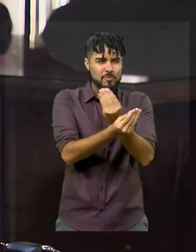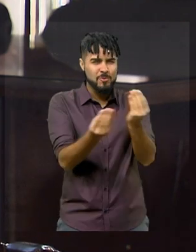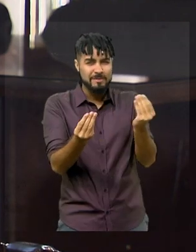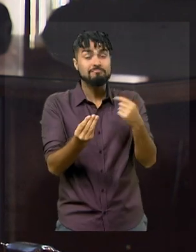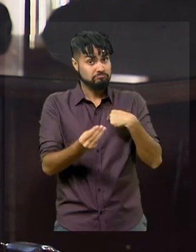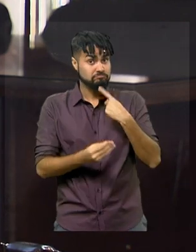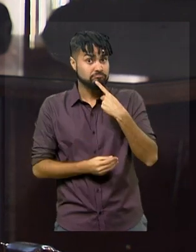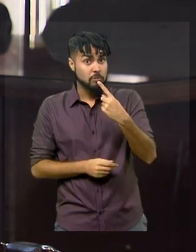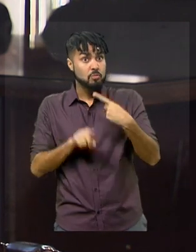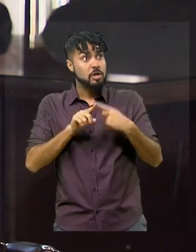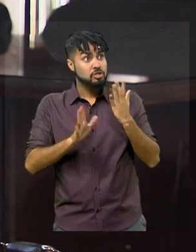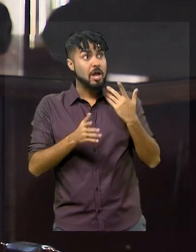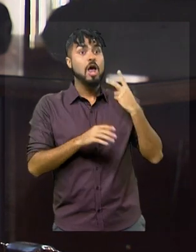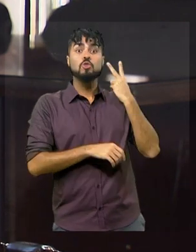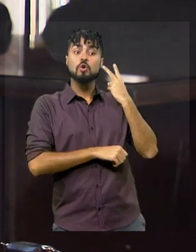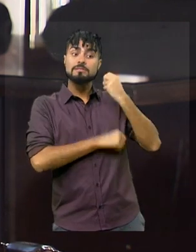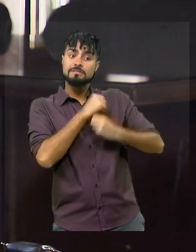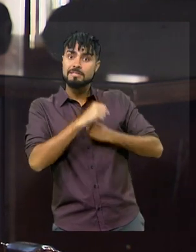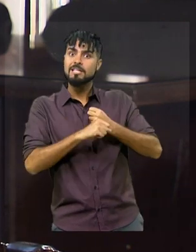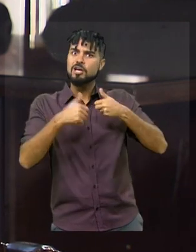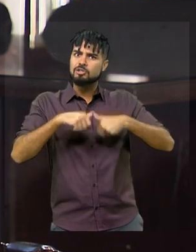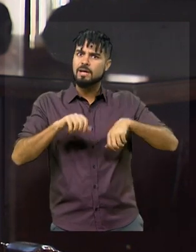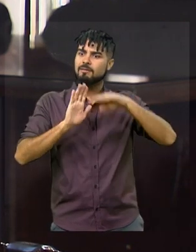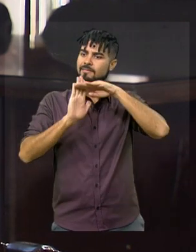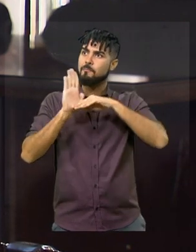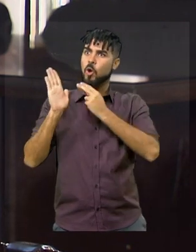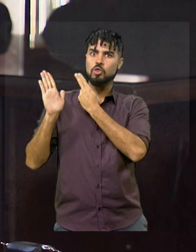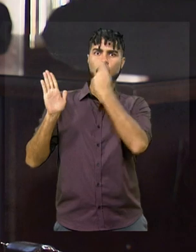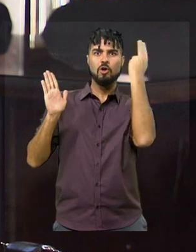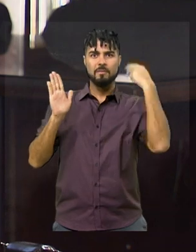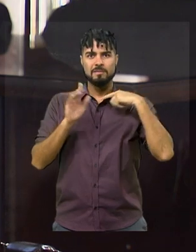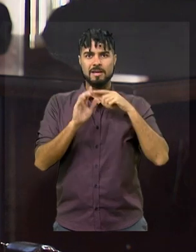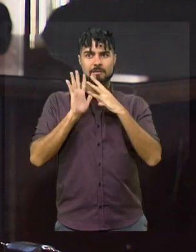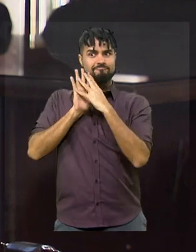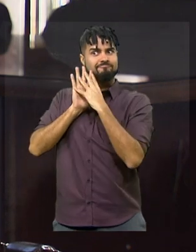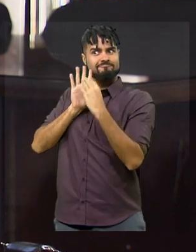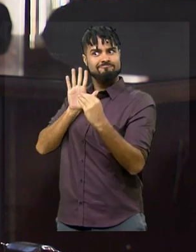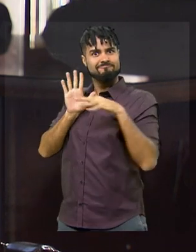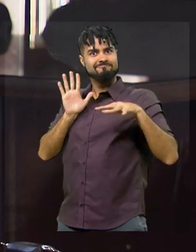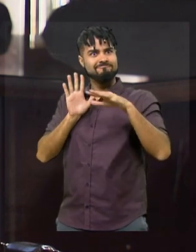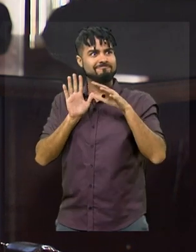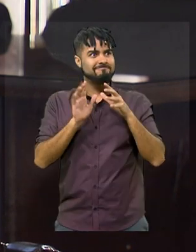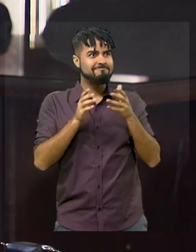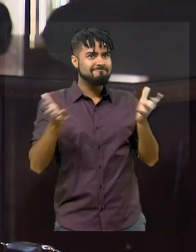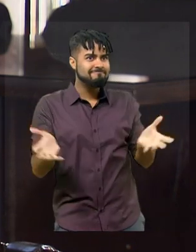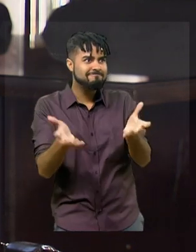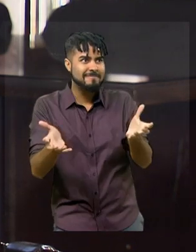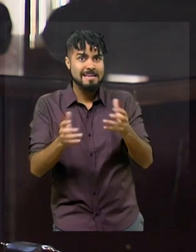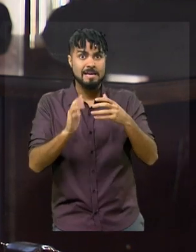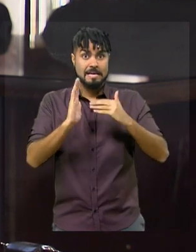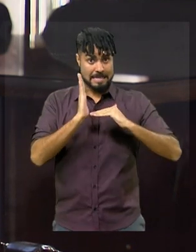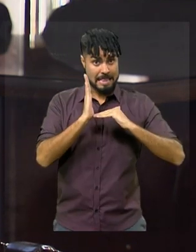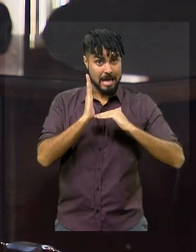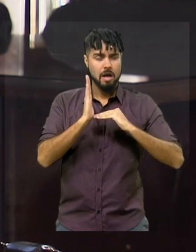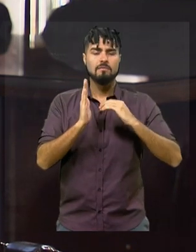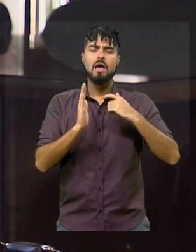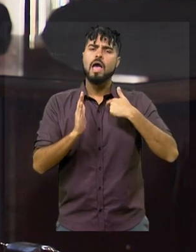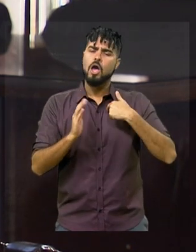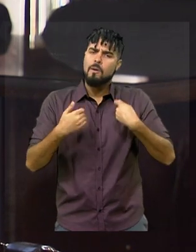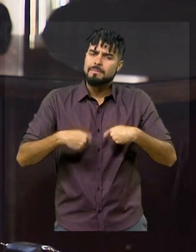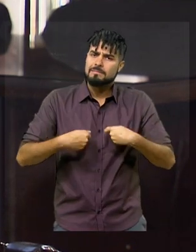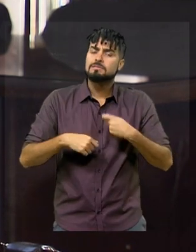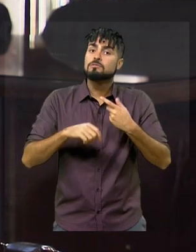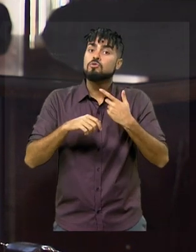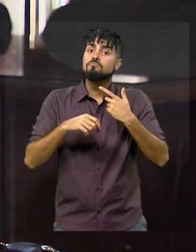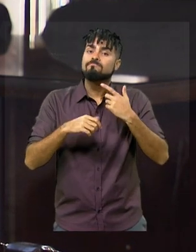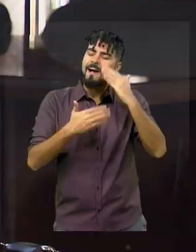nesse patamar de poder ter um papel participativo na vida do Senado, eu acho que eu devo isso muito à minha